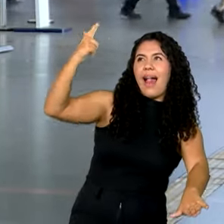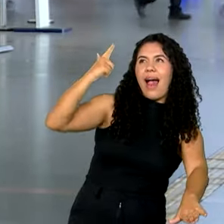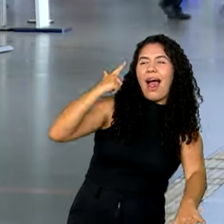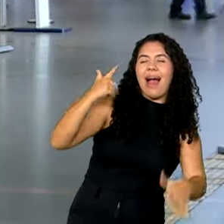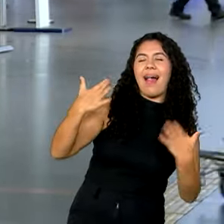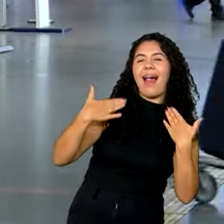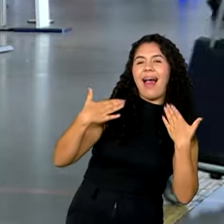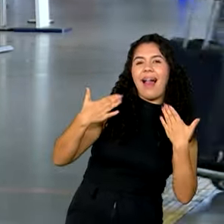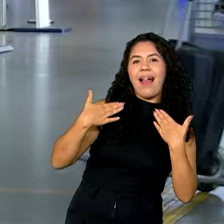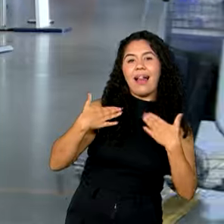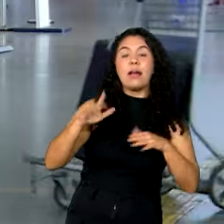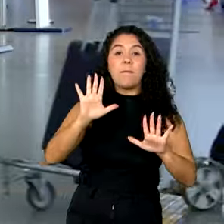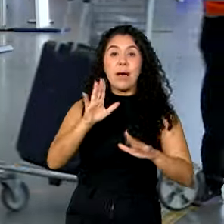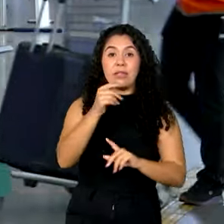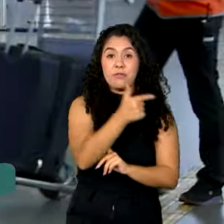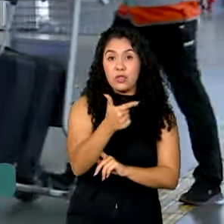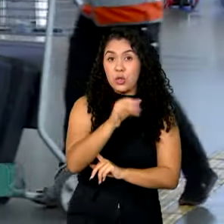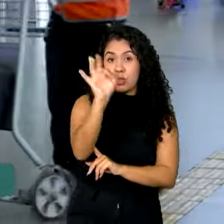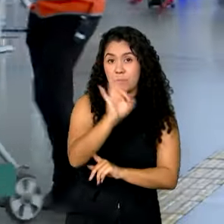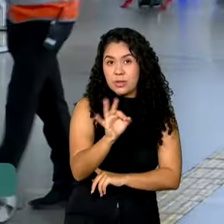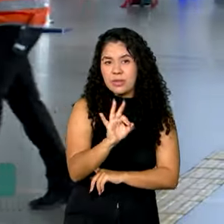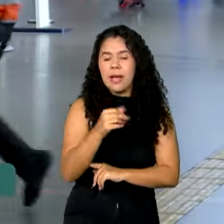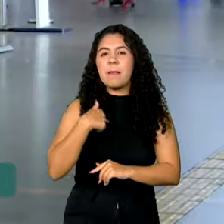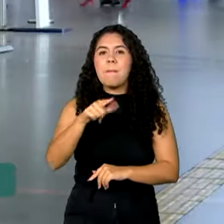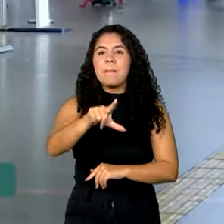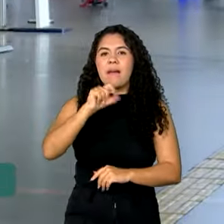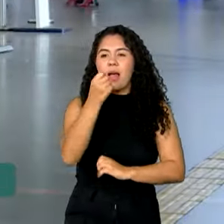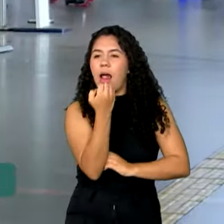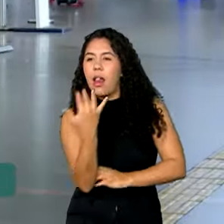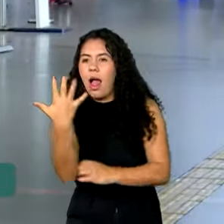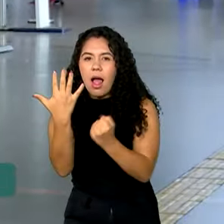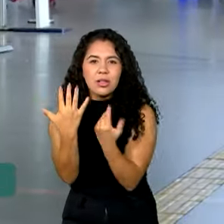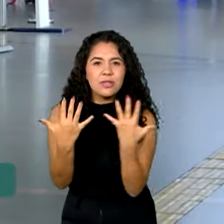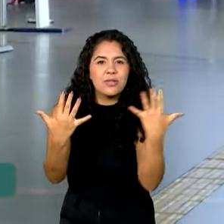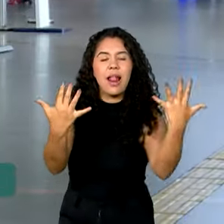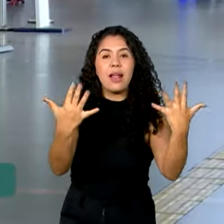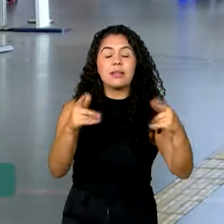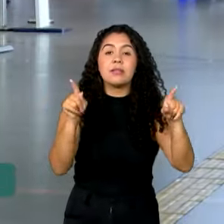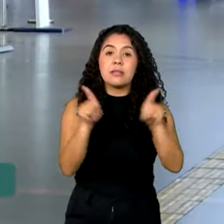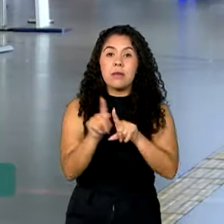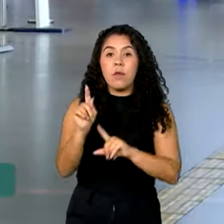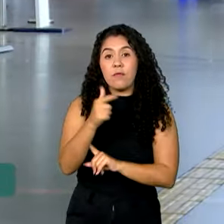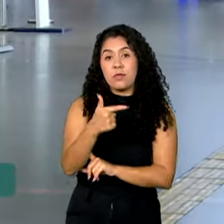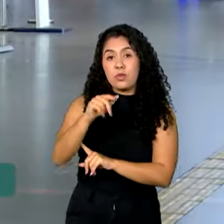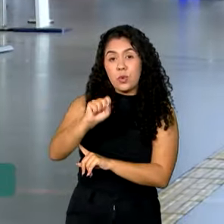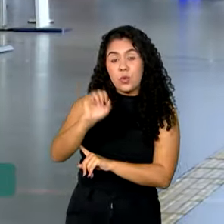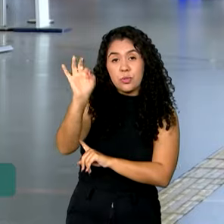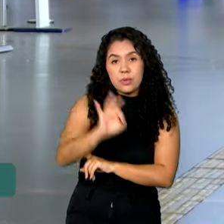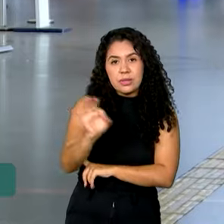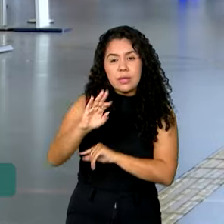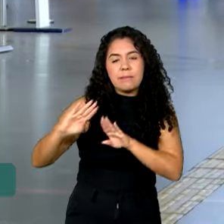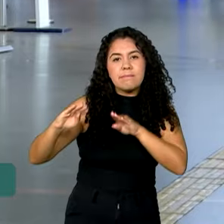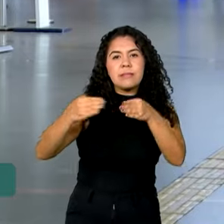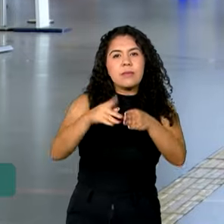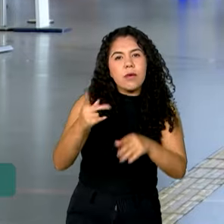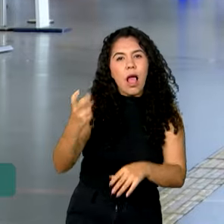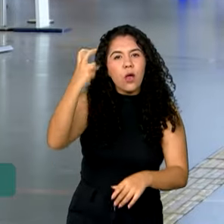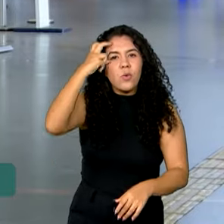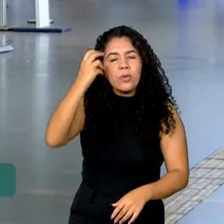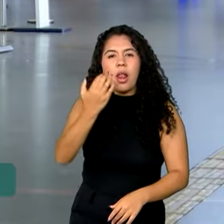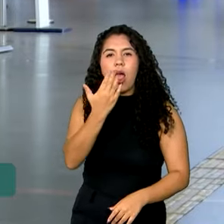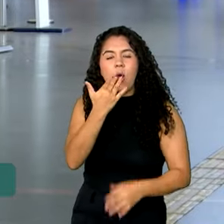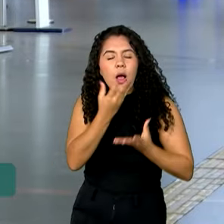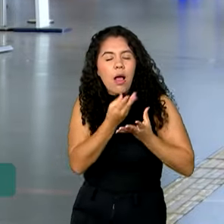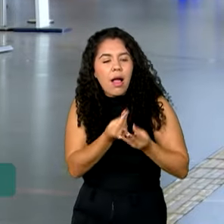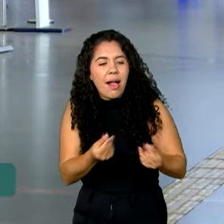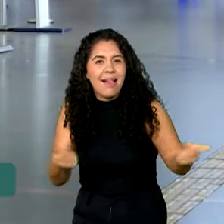preferiram a natureza ou aventura. E 21% fizeram escolhas baseadas na cultura e na gastronomia.